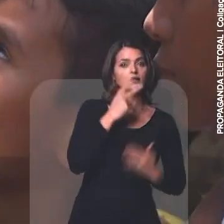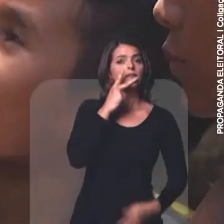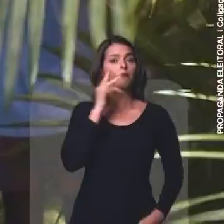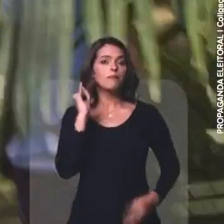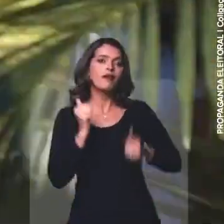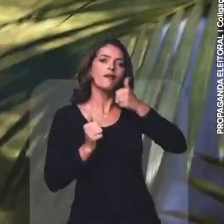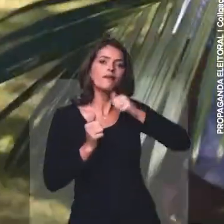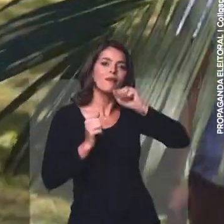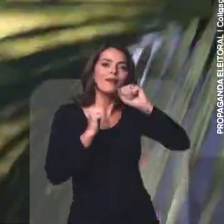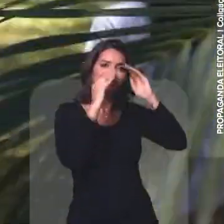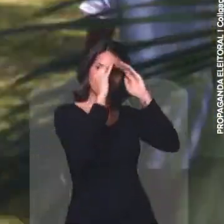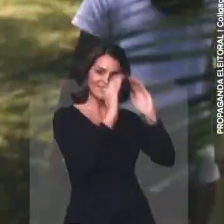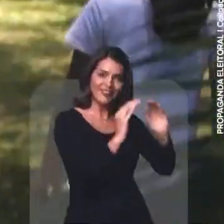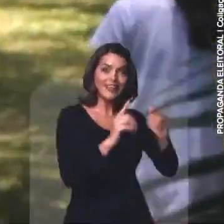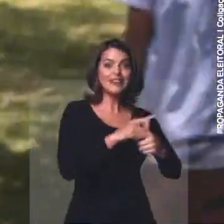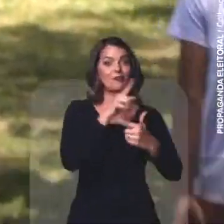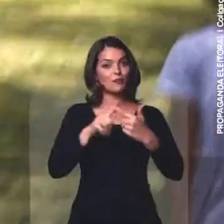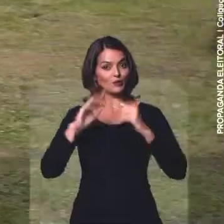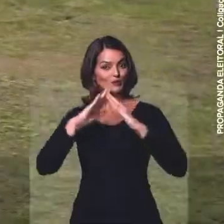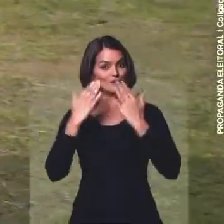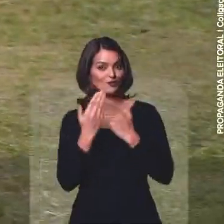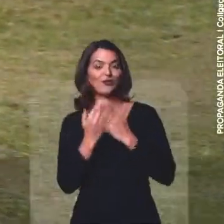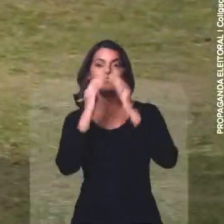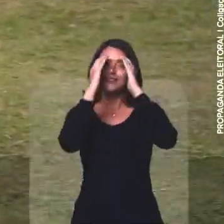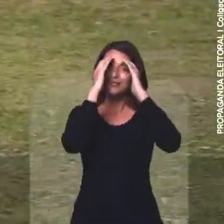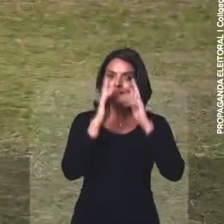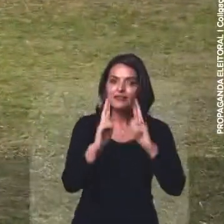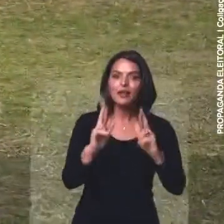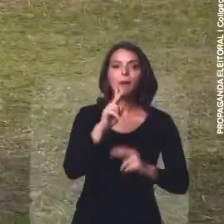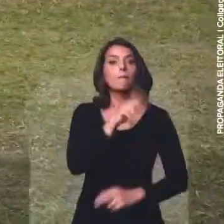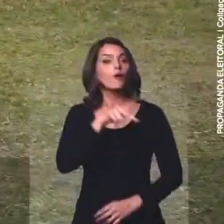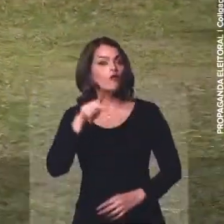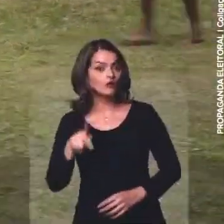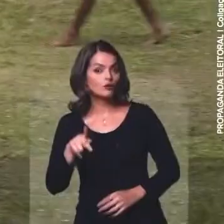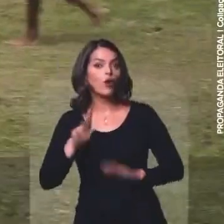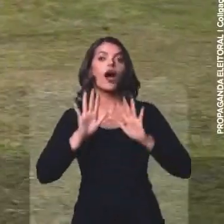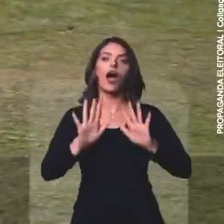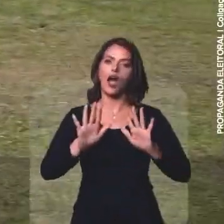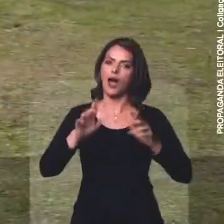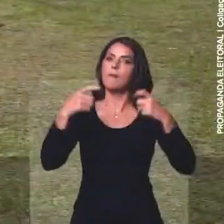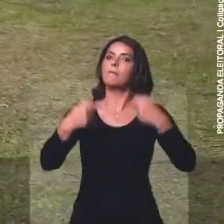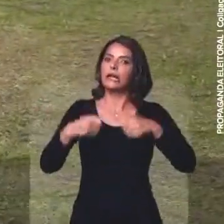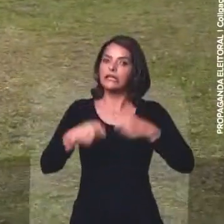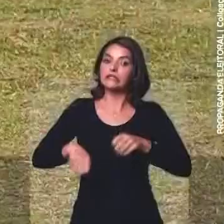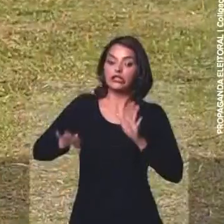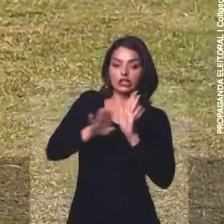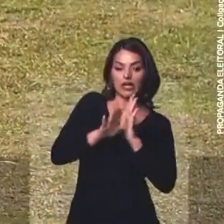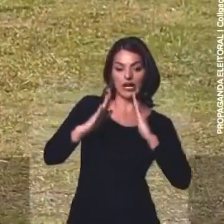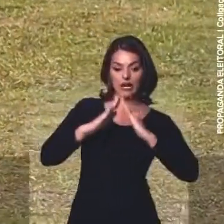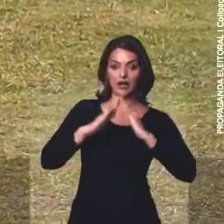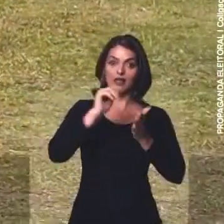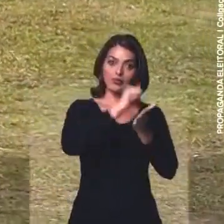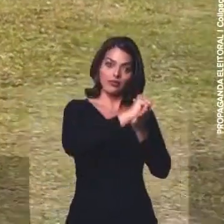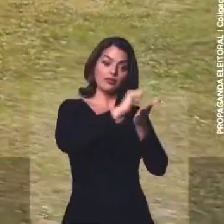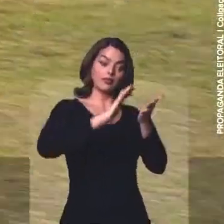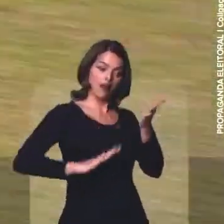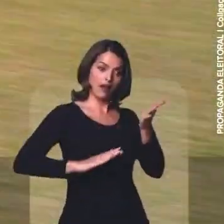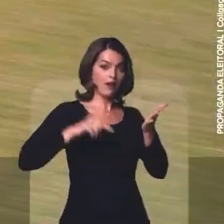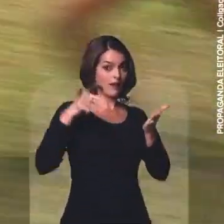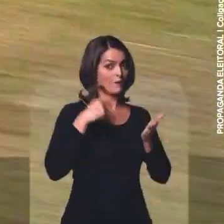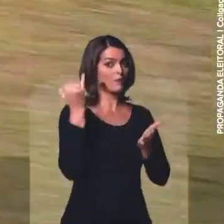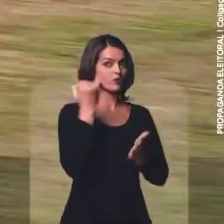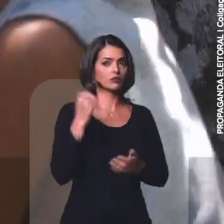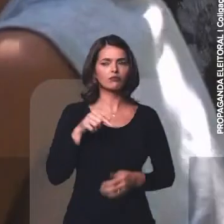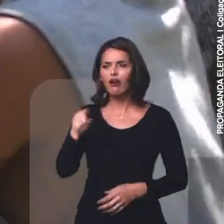casa, né? Obedecer papai e mamãe. E depois na escola, respeitar, obedecer os professores e fazer o dever de casa. Isso é